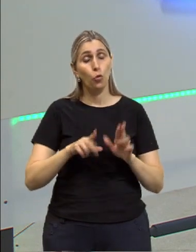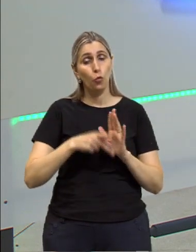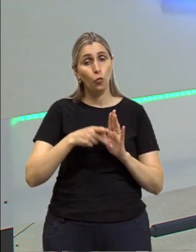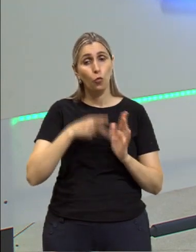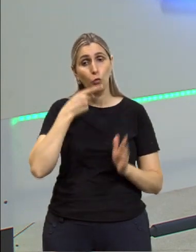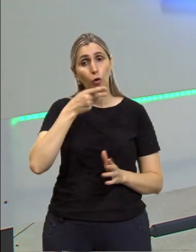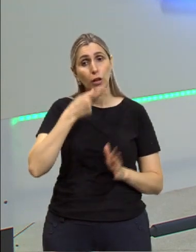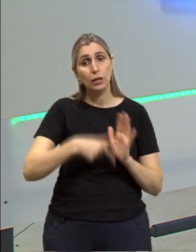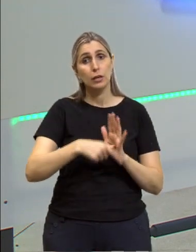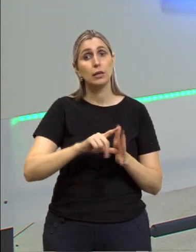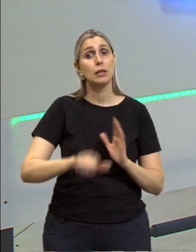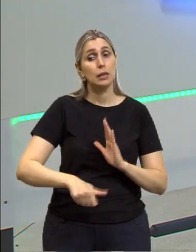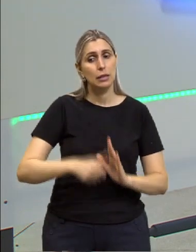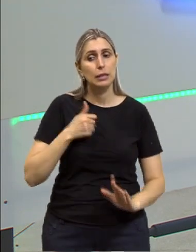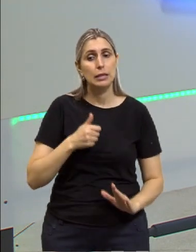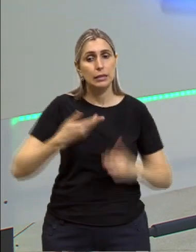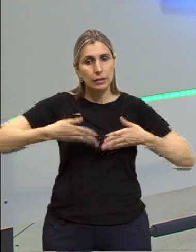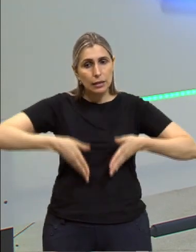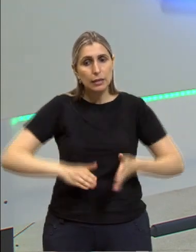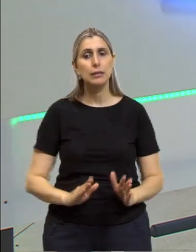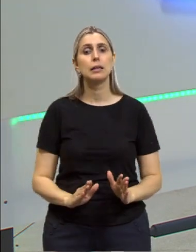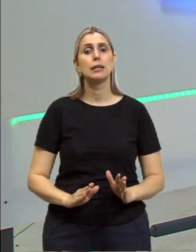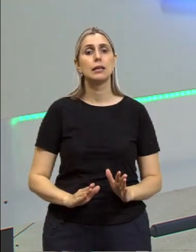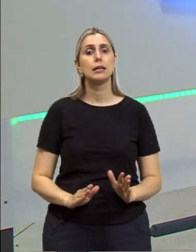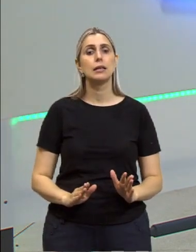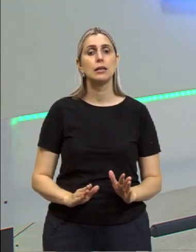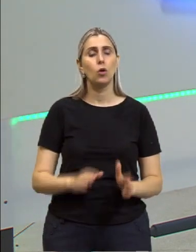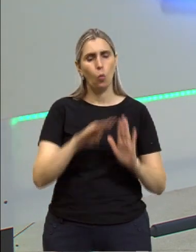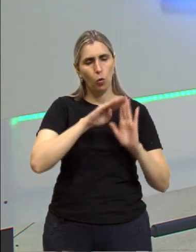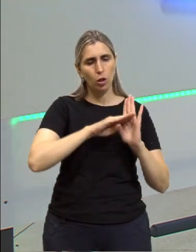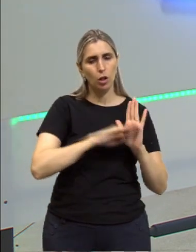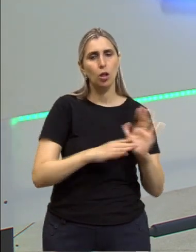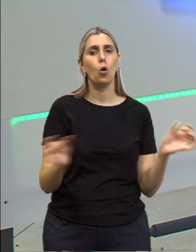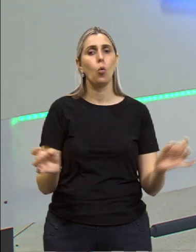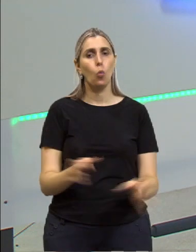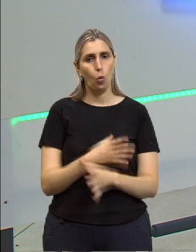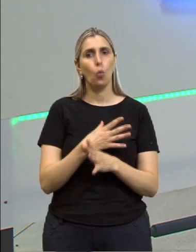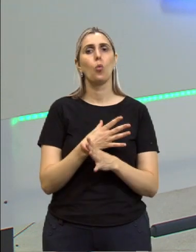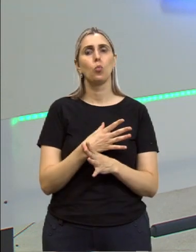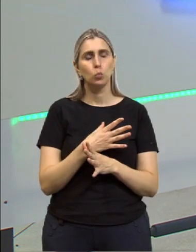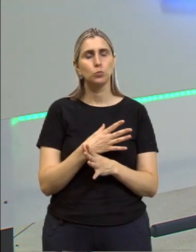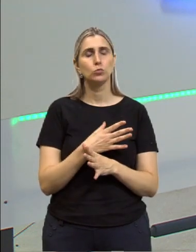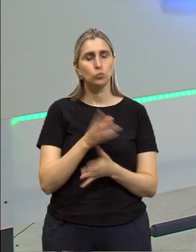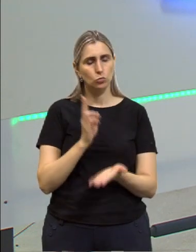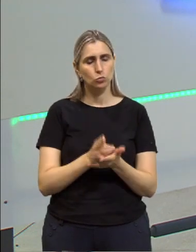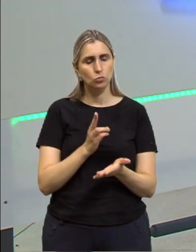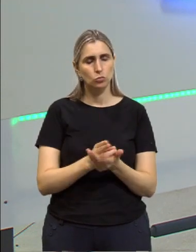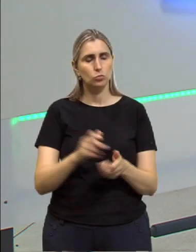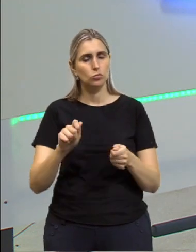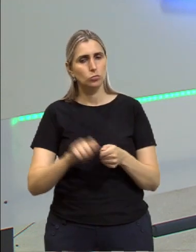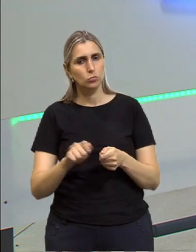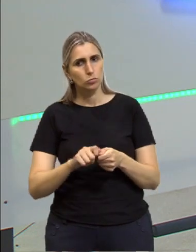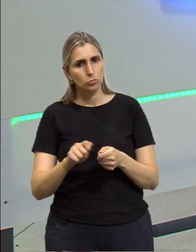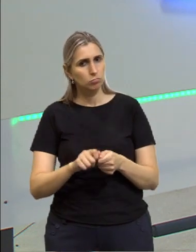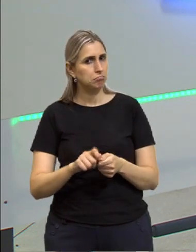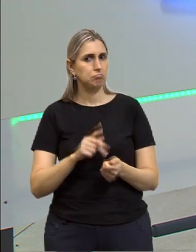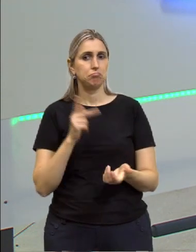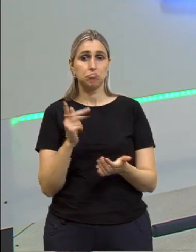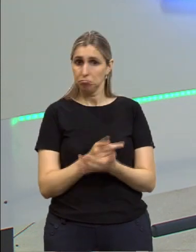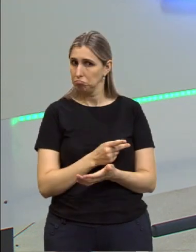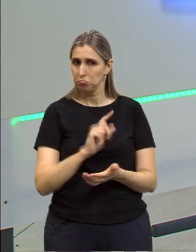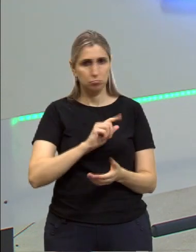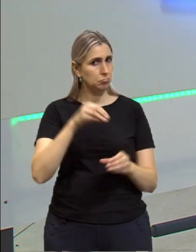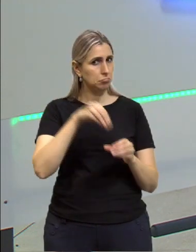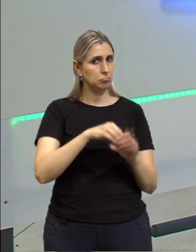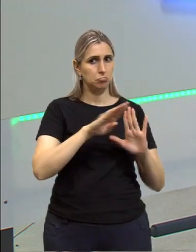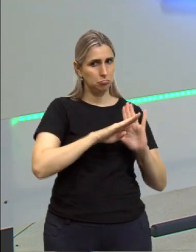muito melhor se nascêssemos lá com uma lista pronta e toda vez que fizesse uma coisa que não estivesse